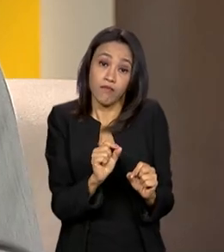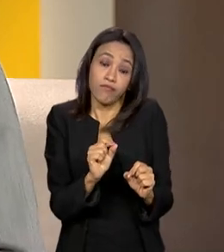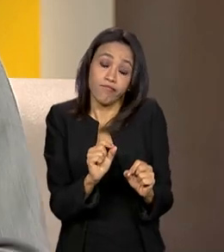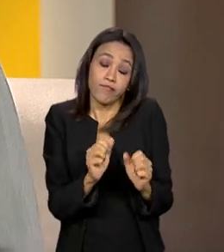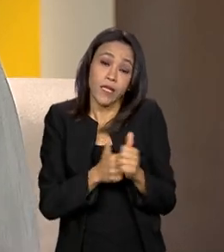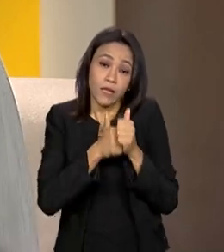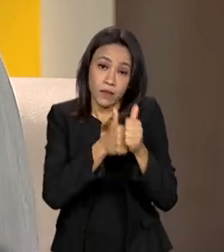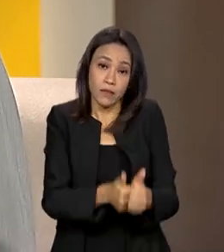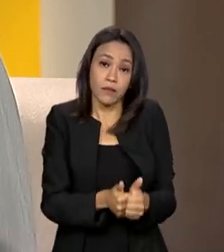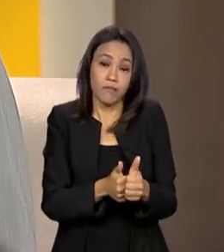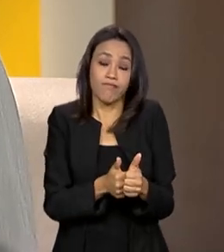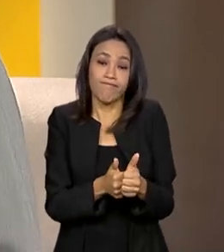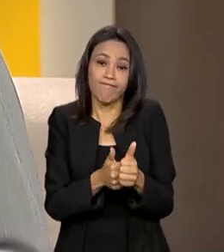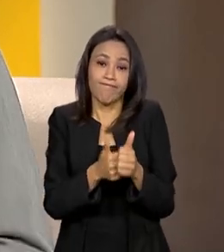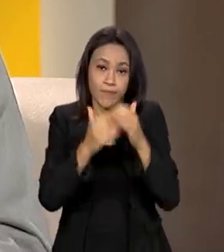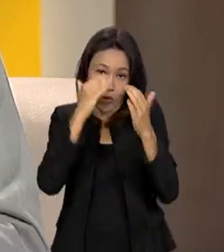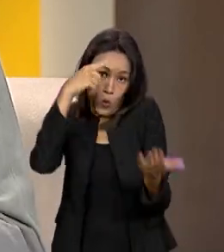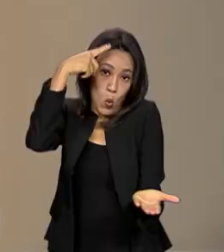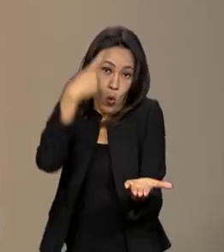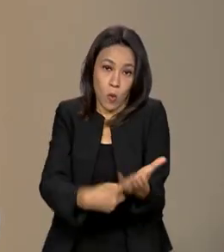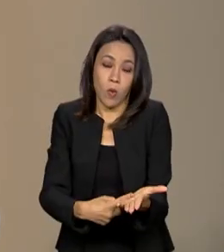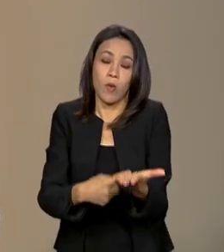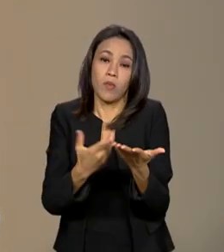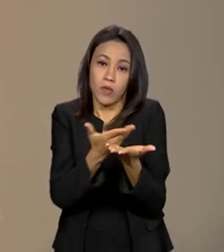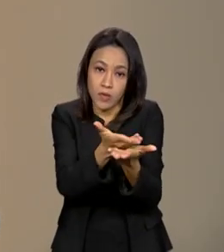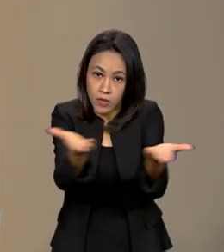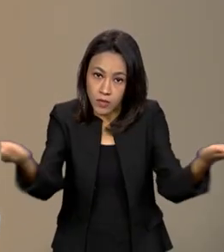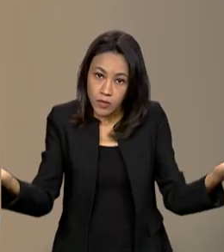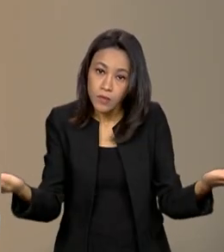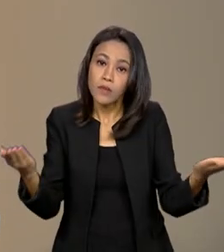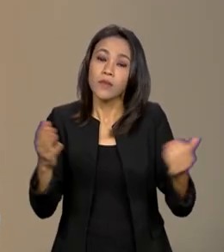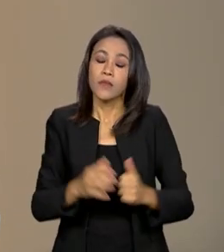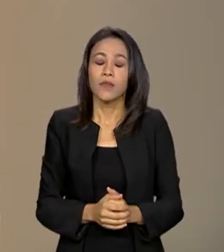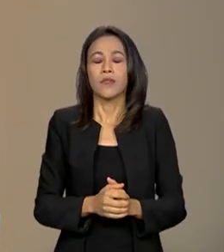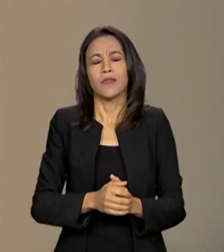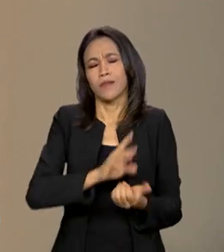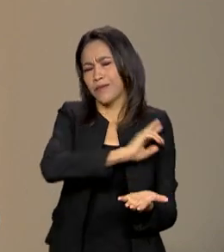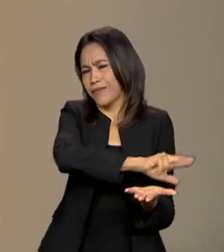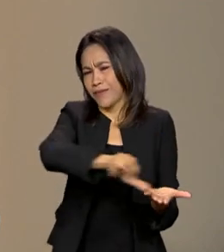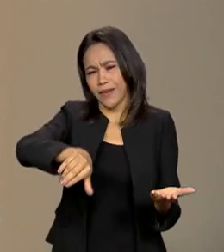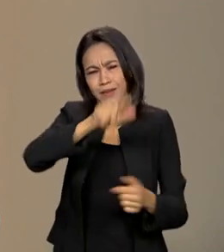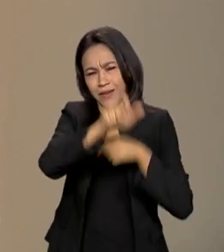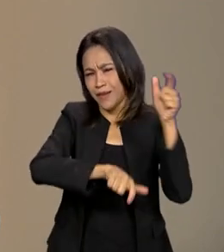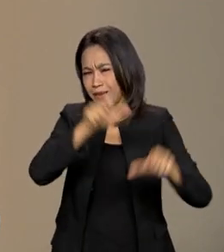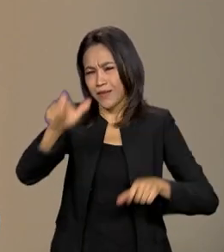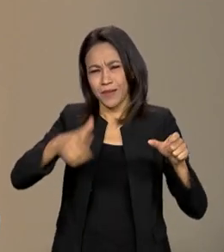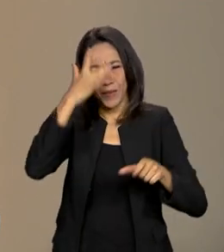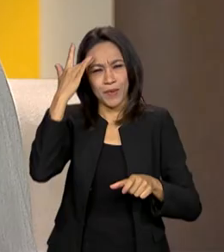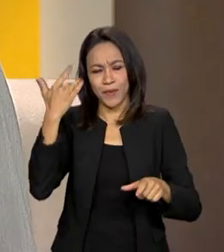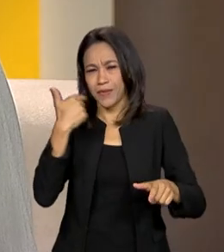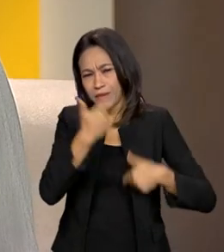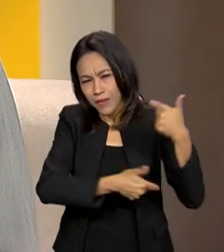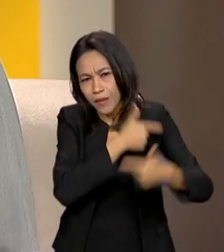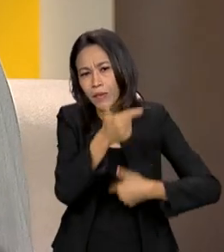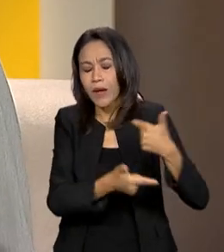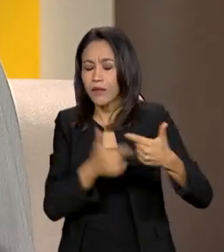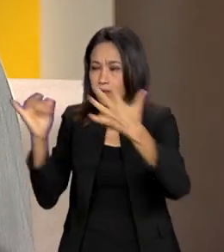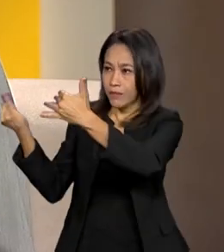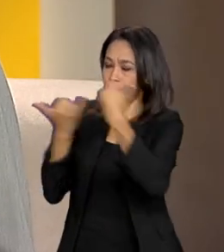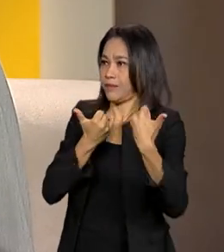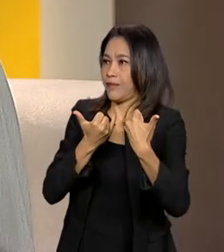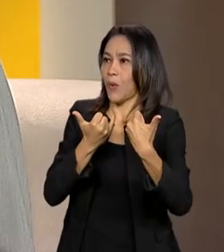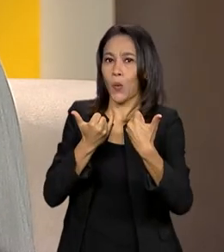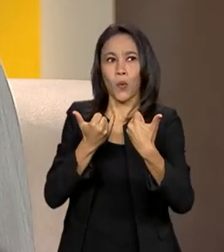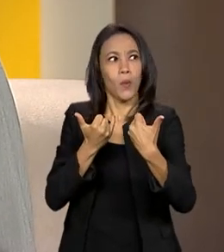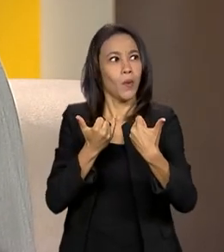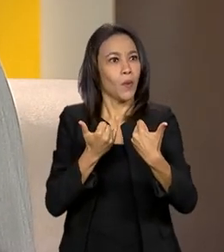de forma mais facilitada. Então, na medida em esse conjunto de atores bastante grande recebe essa notícia, que é um reconhecimento, para